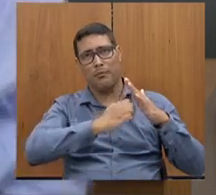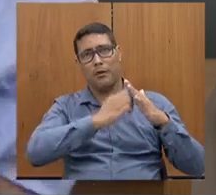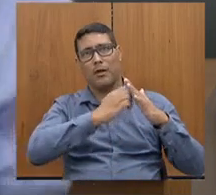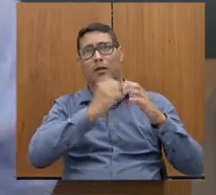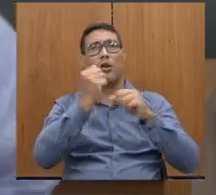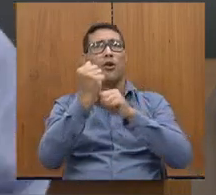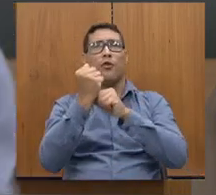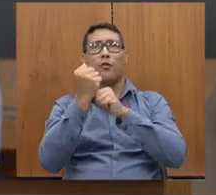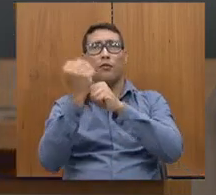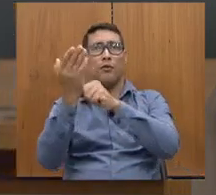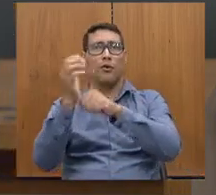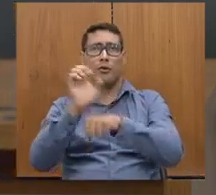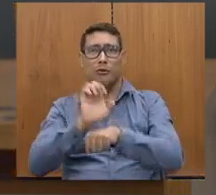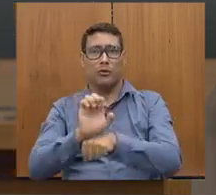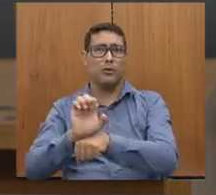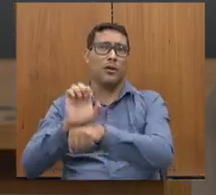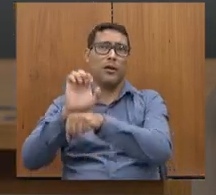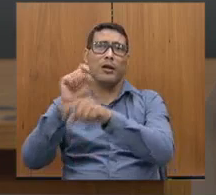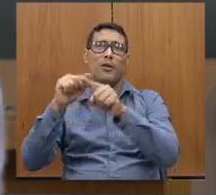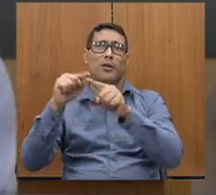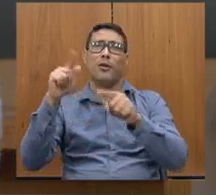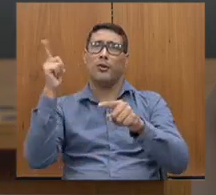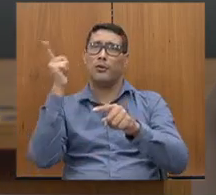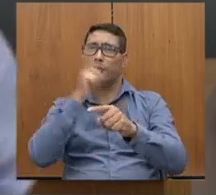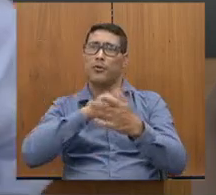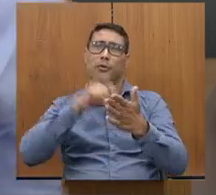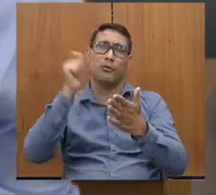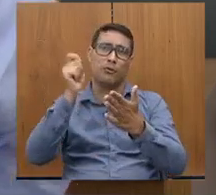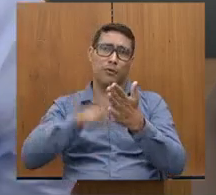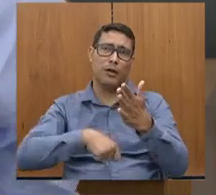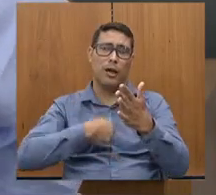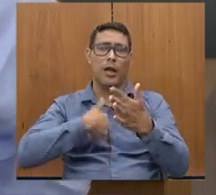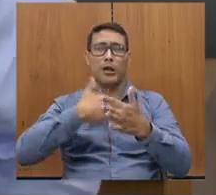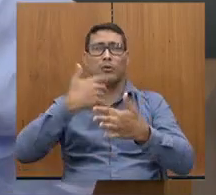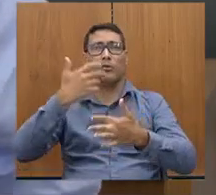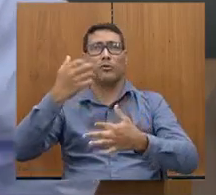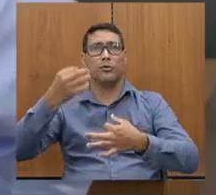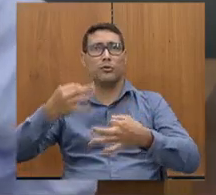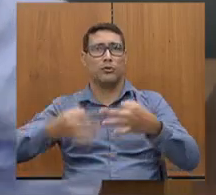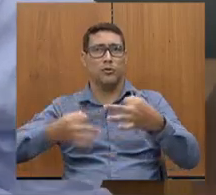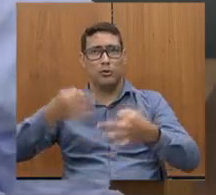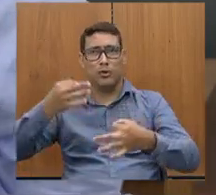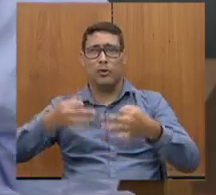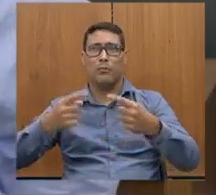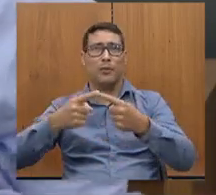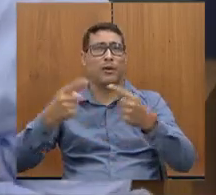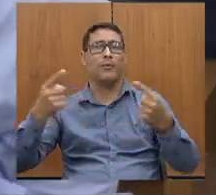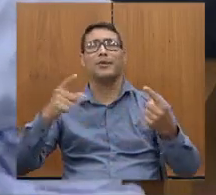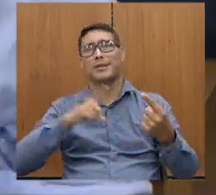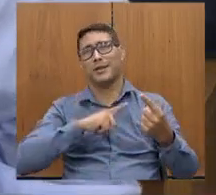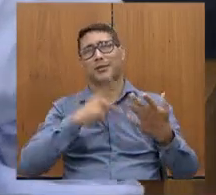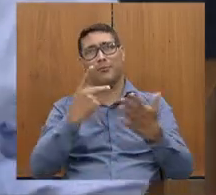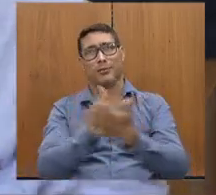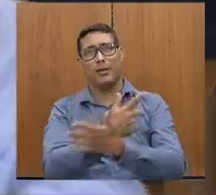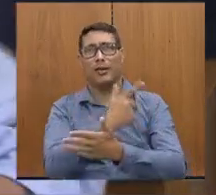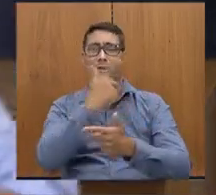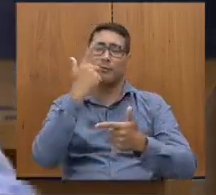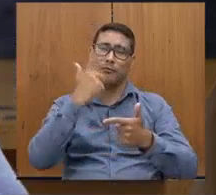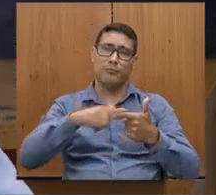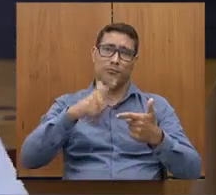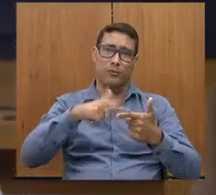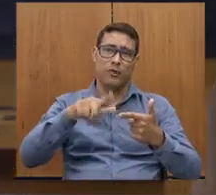Estado, enfim, ganhou o contrato judicialmente. Infelizmente, gente tem esse tipo de coisa, mas já estamos